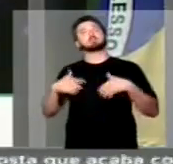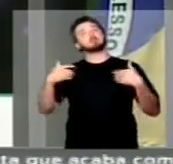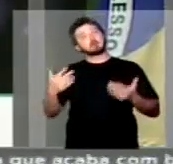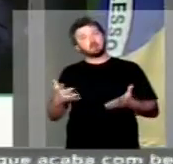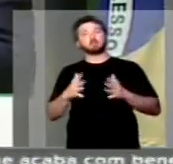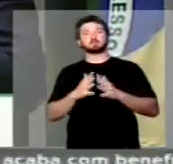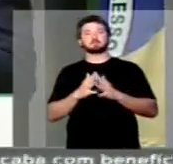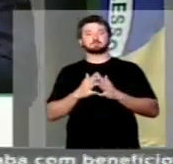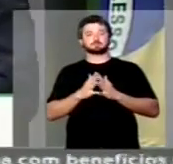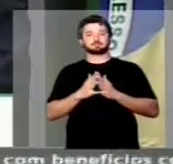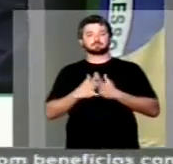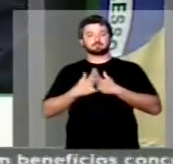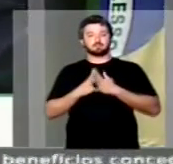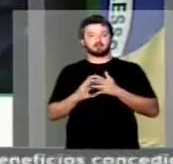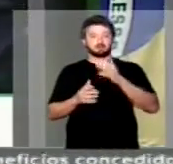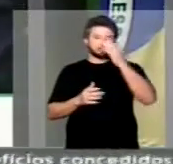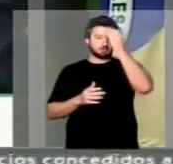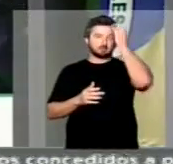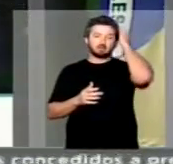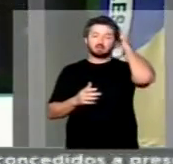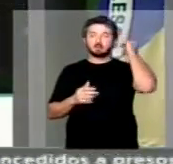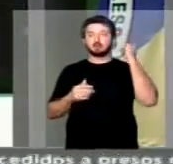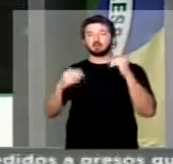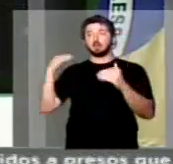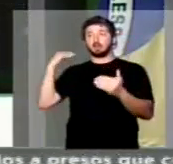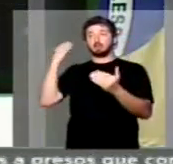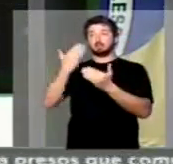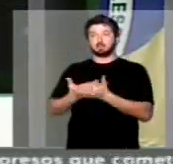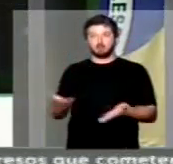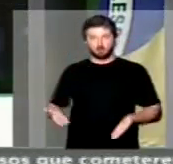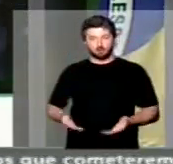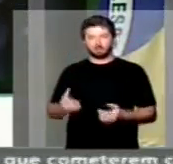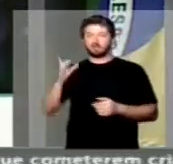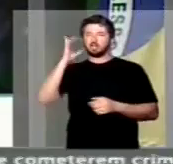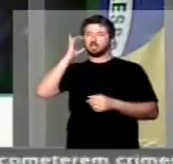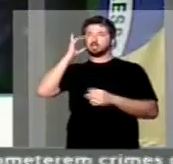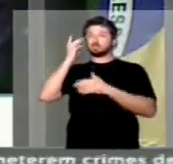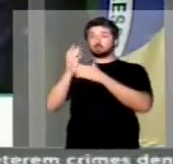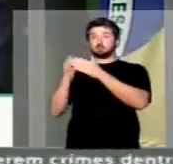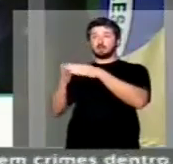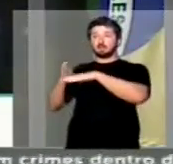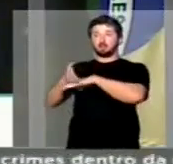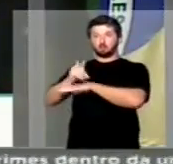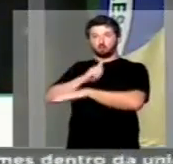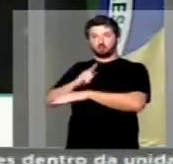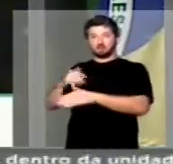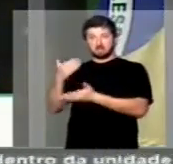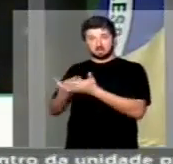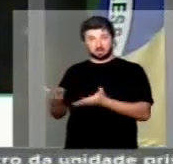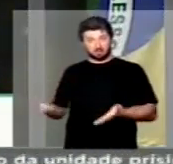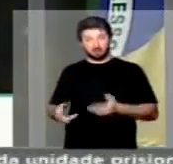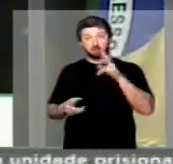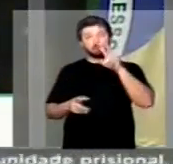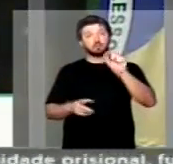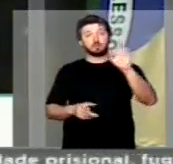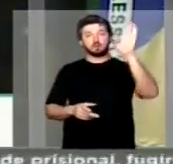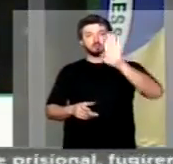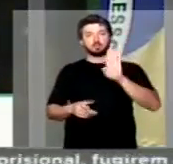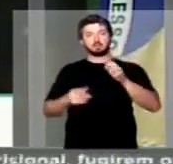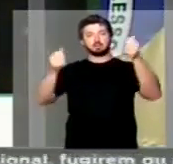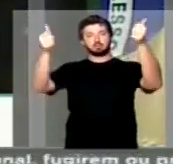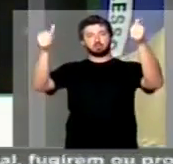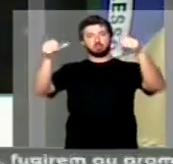bem, senhor presidente, de lá para cá, desde que a presidente Dilma assumiu o poder, nós vimos o Brasil